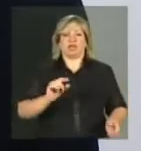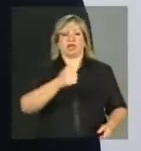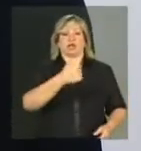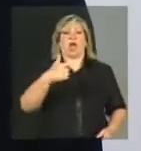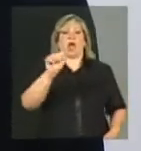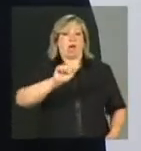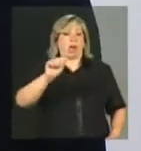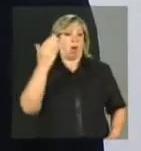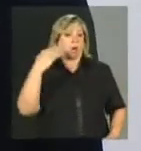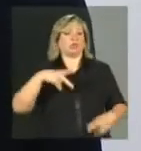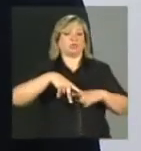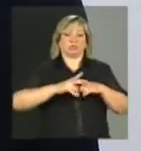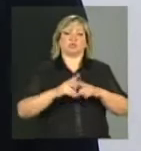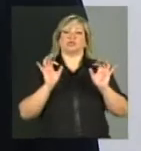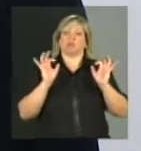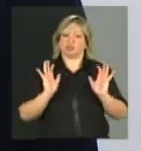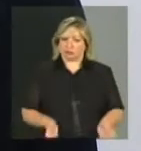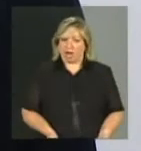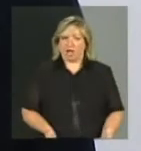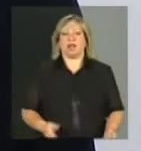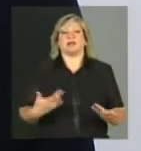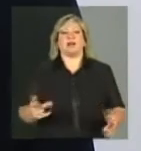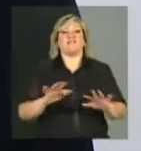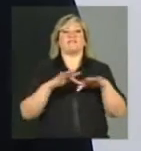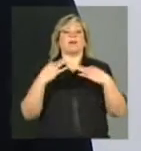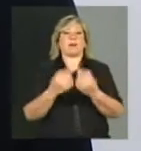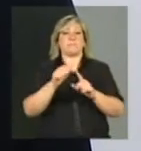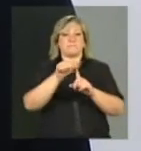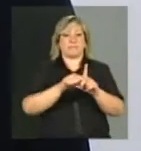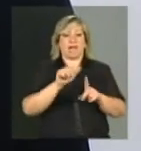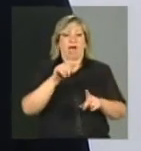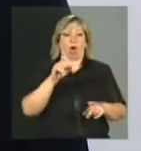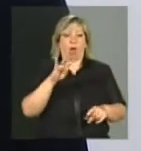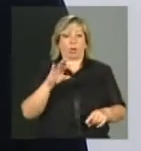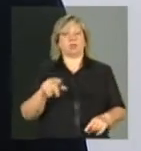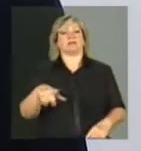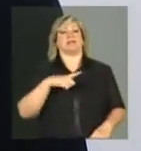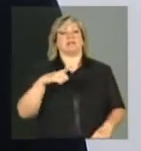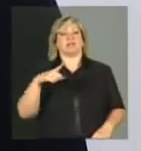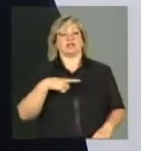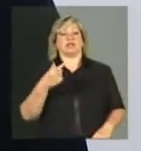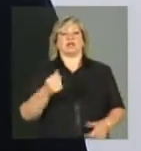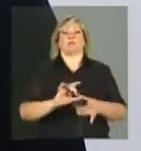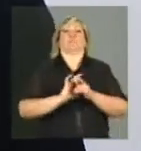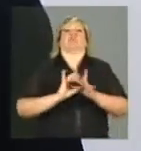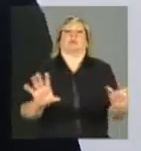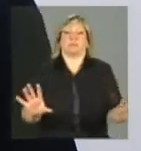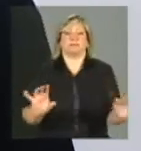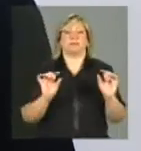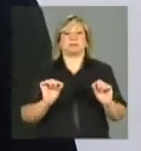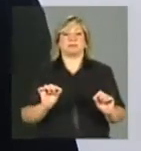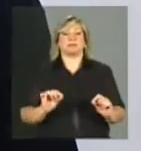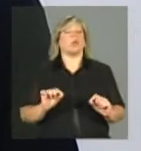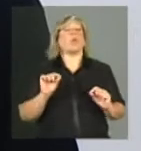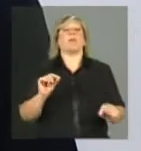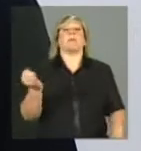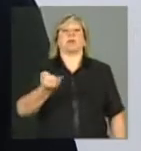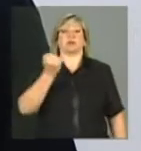agosto, ele já foi corrigido e as famílias do mês de agosto tiveram a parcela liberada. O é importante?